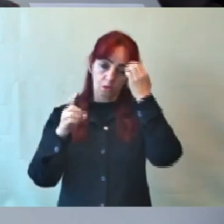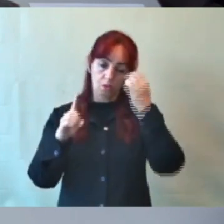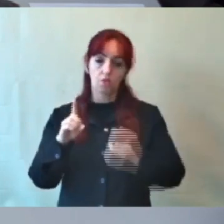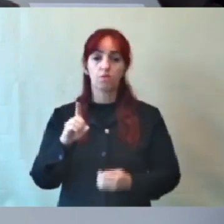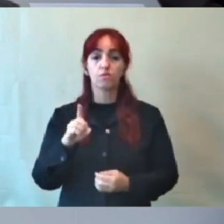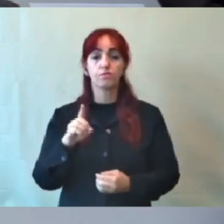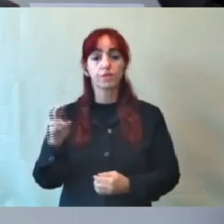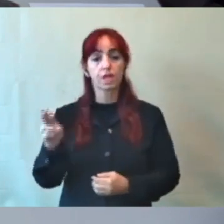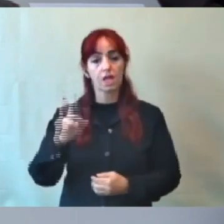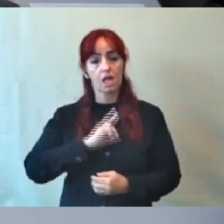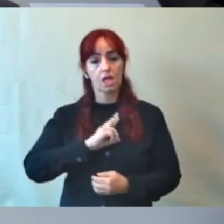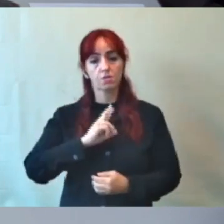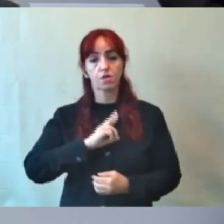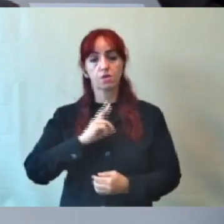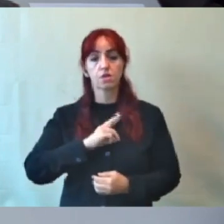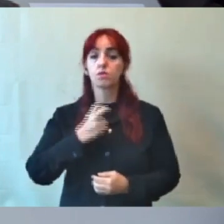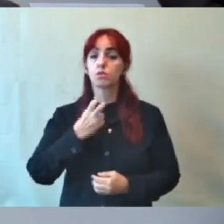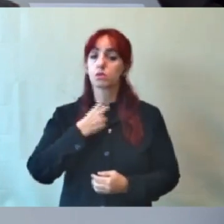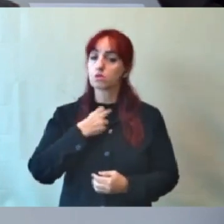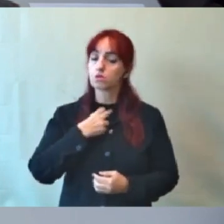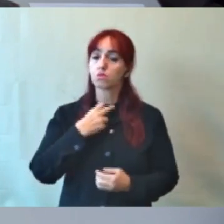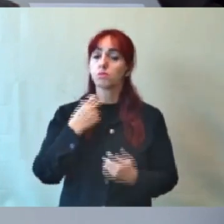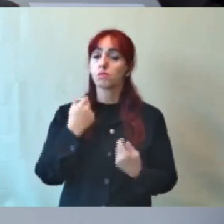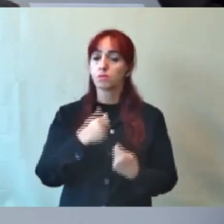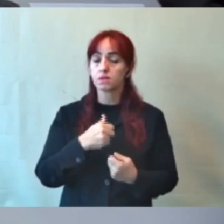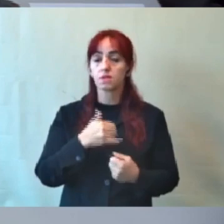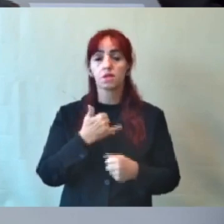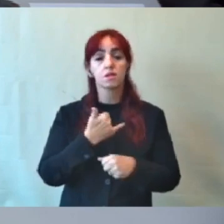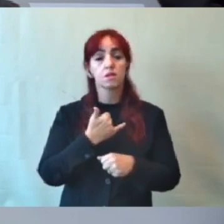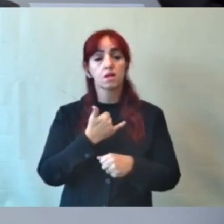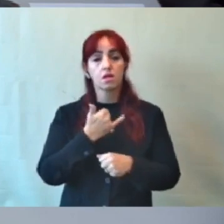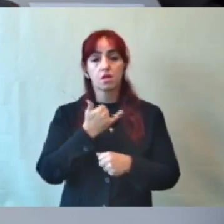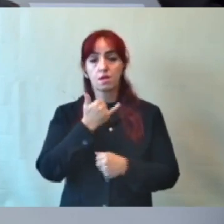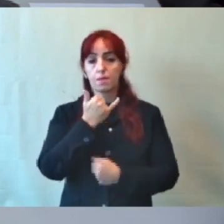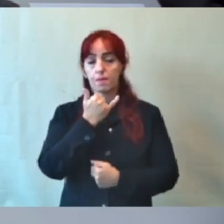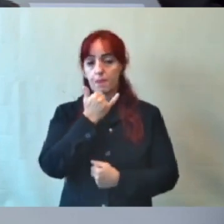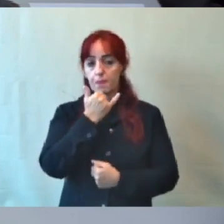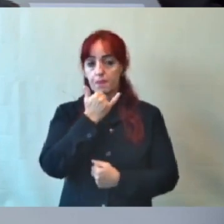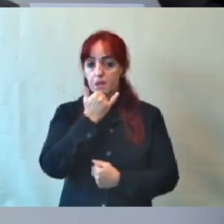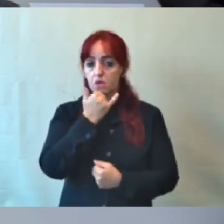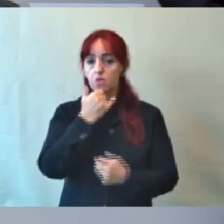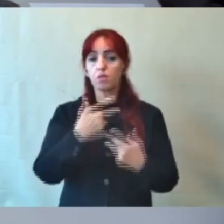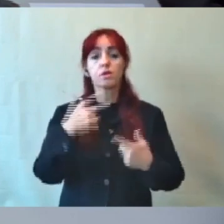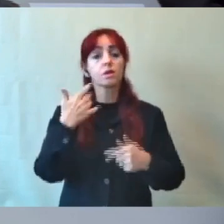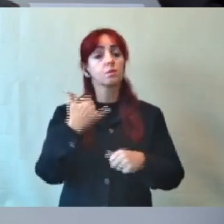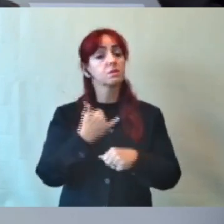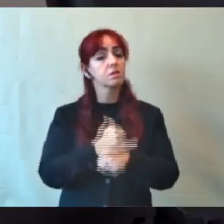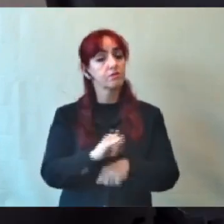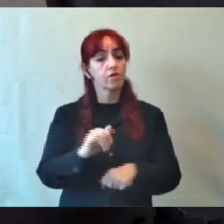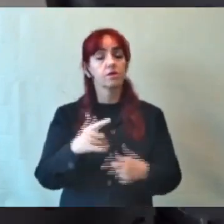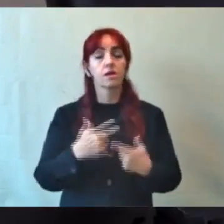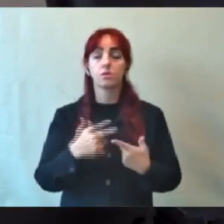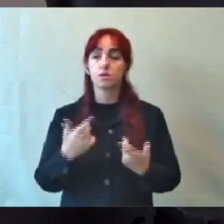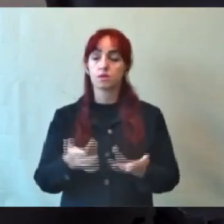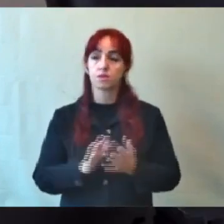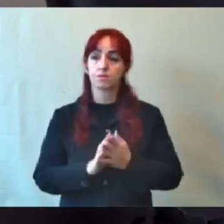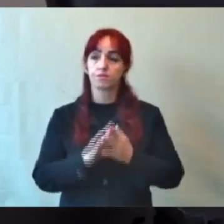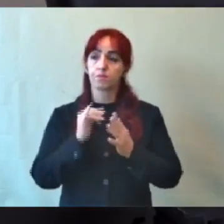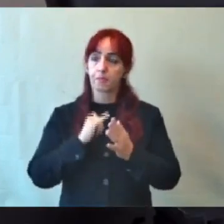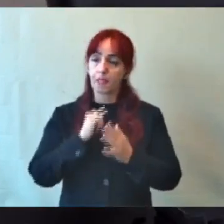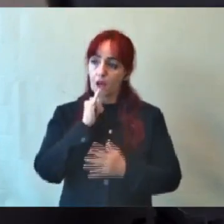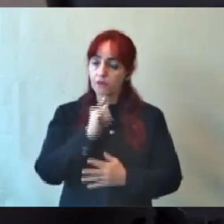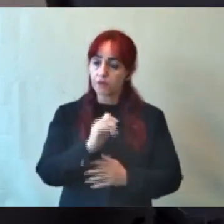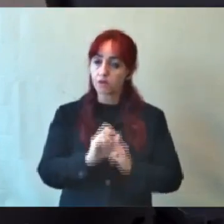que não poderá participar com a seguinte mensagem. Apresado senhor presidente da Câmara Municipal de Belo Horizonte,